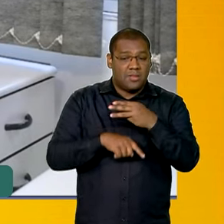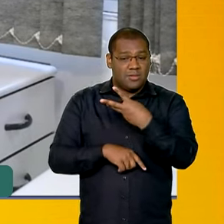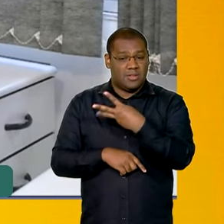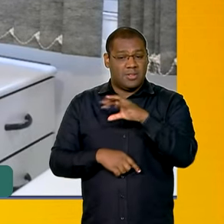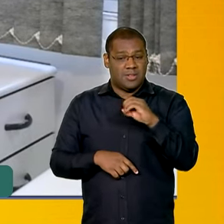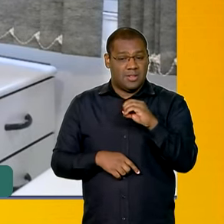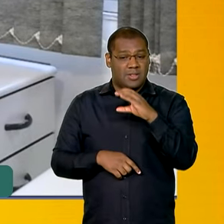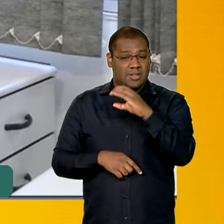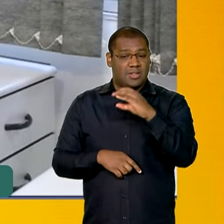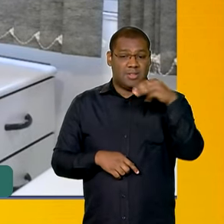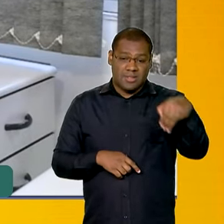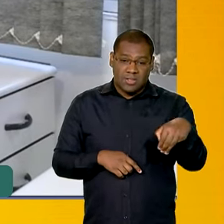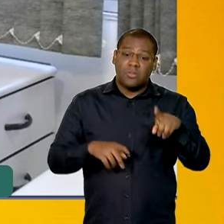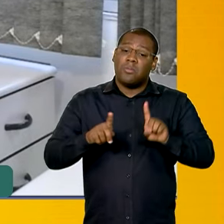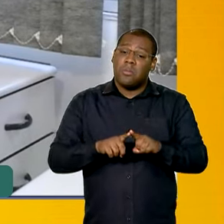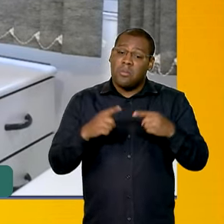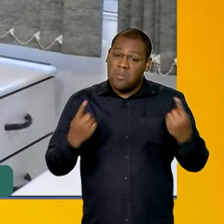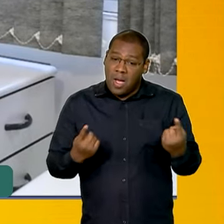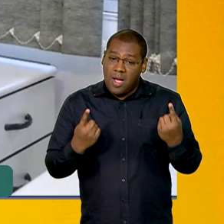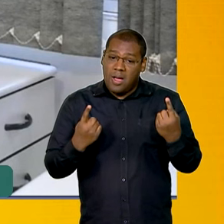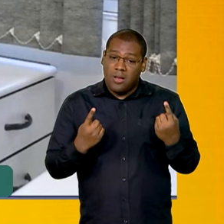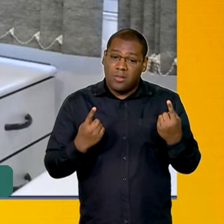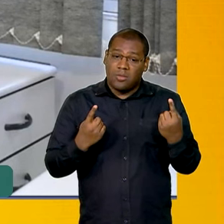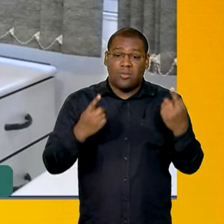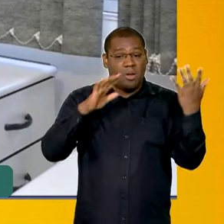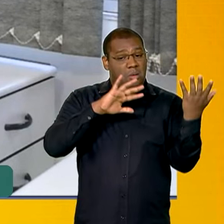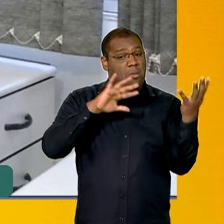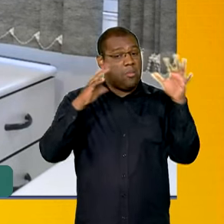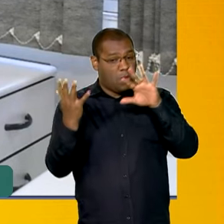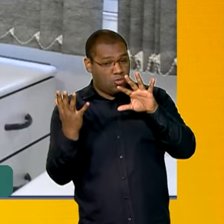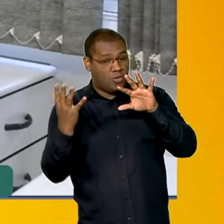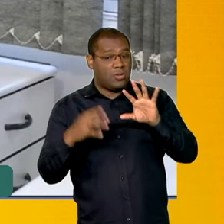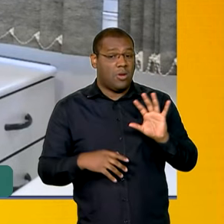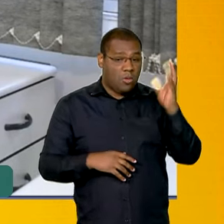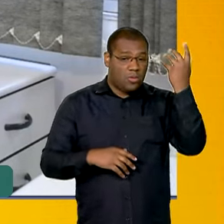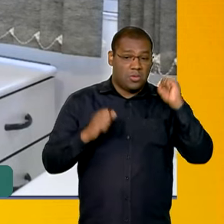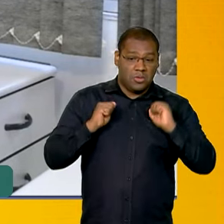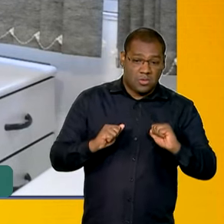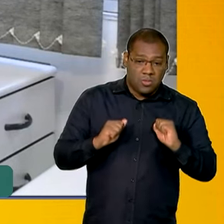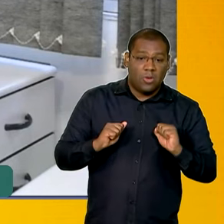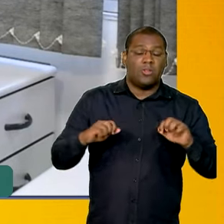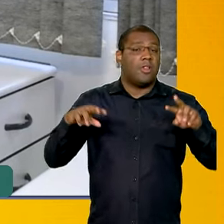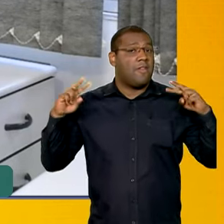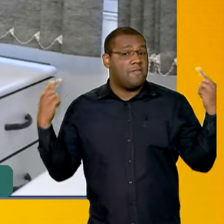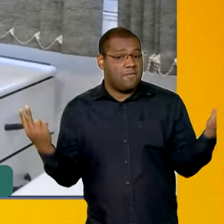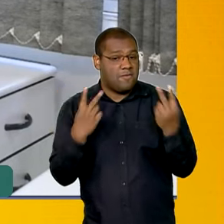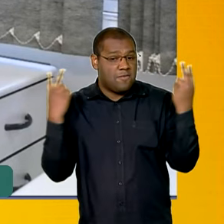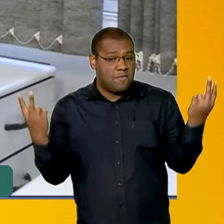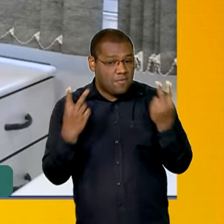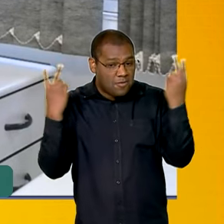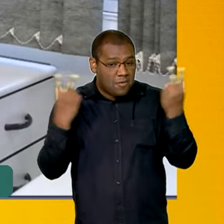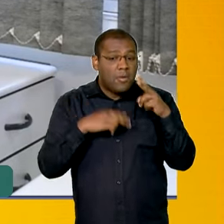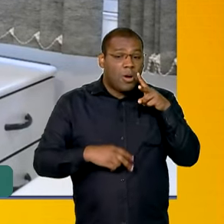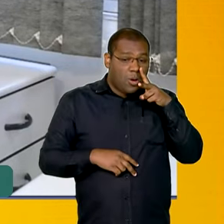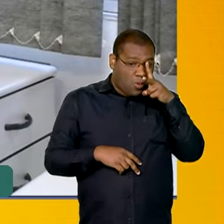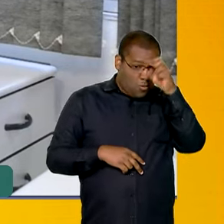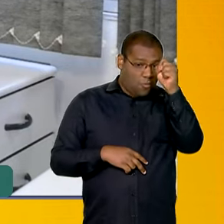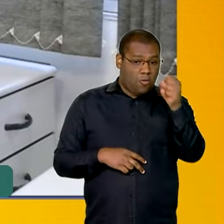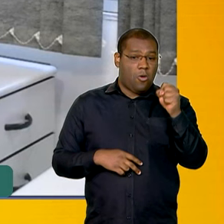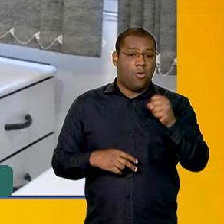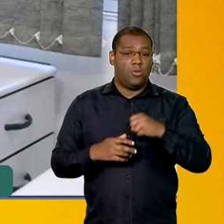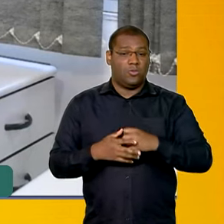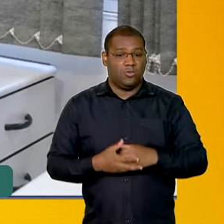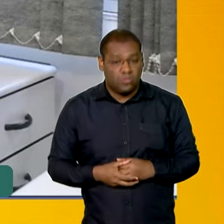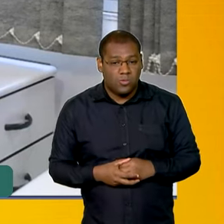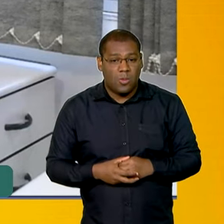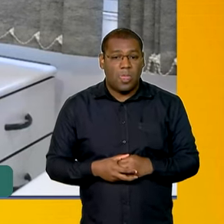climáticos que envolvem essa dinâmica. A questão de eu ter um vento sofrante sul, que é o que está atuando no momento, que represa